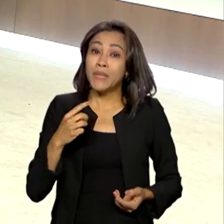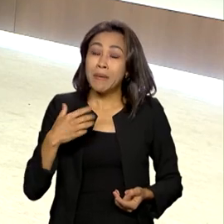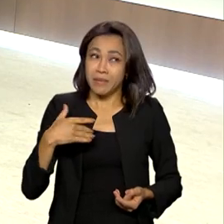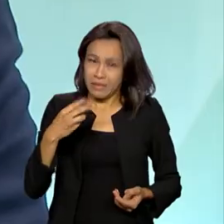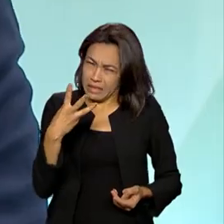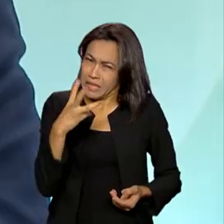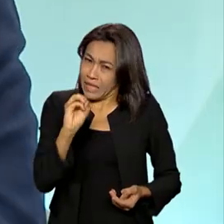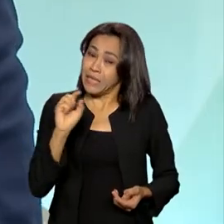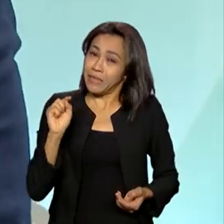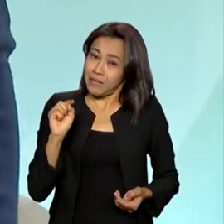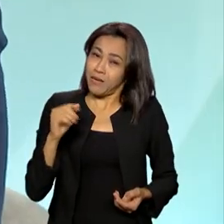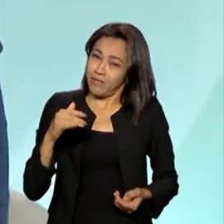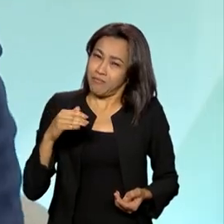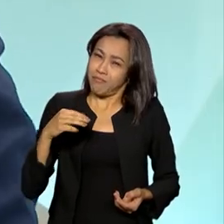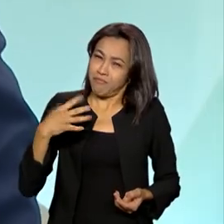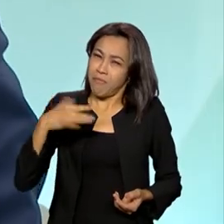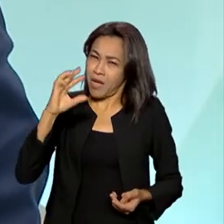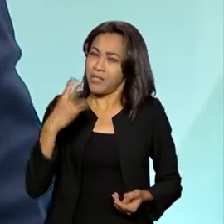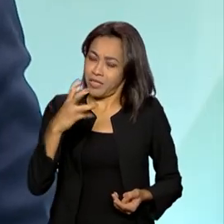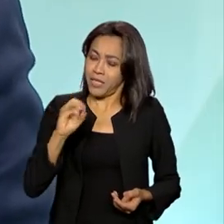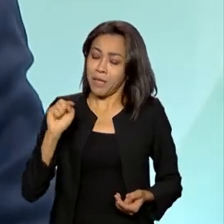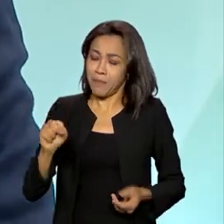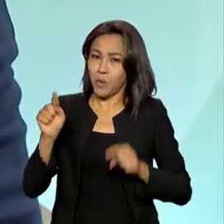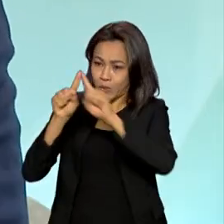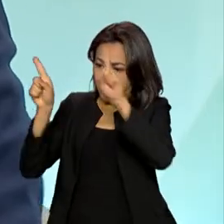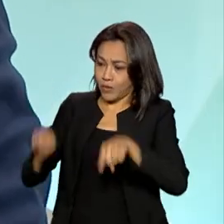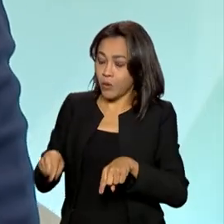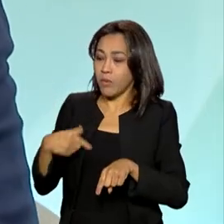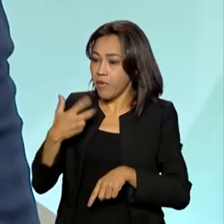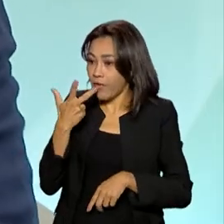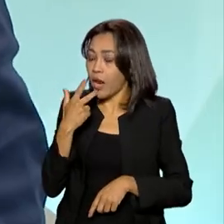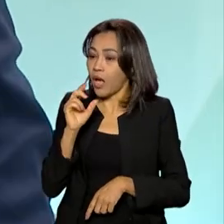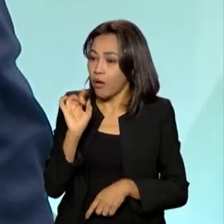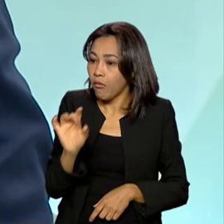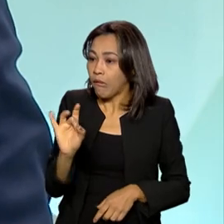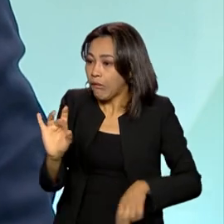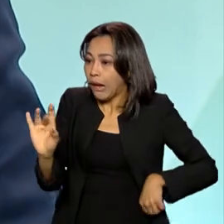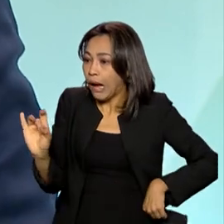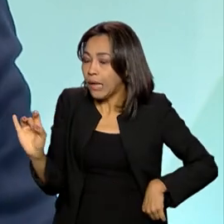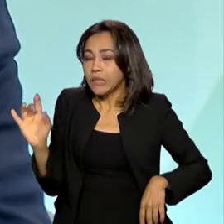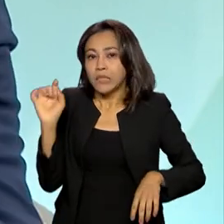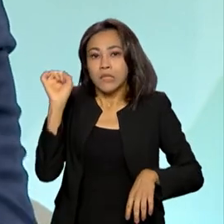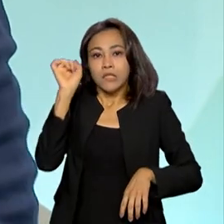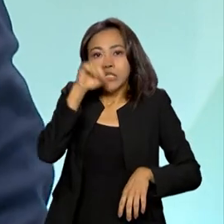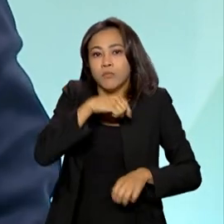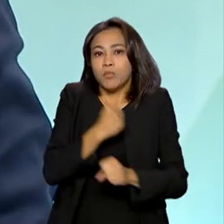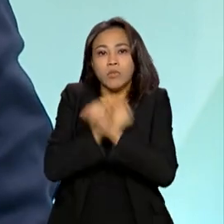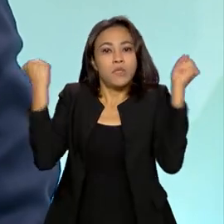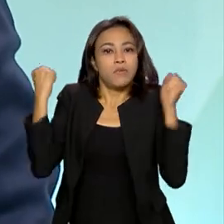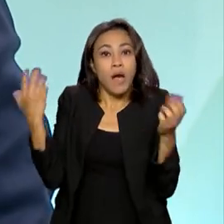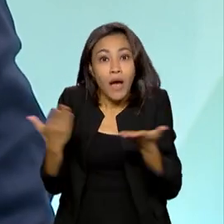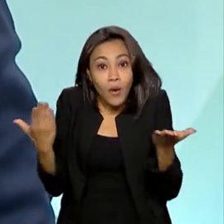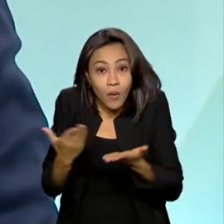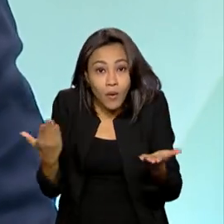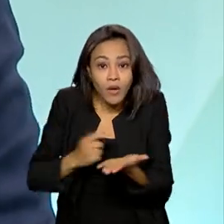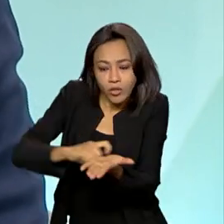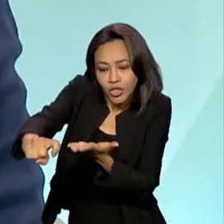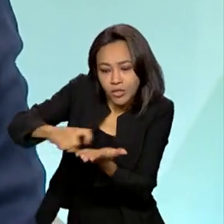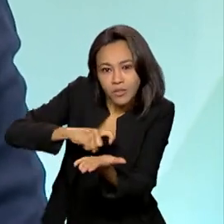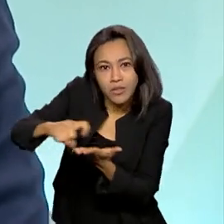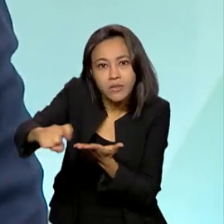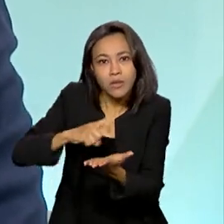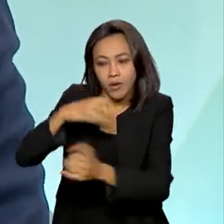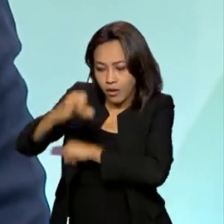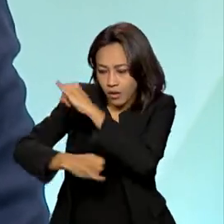servidores. Antigamente, para eu falar com esses 30 e poucos mil servidores, era possível. Hoje, com a virtualização, com a digitalização,